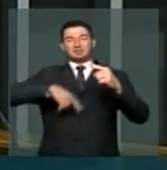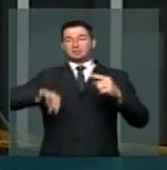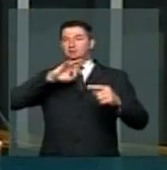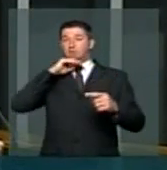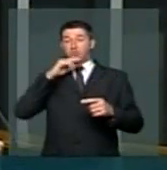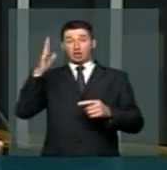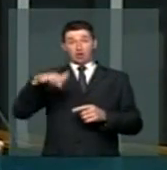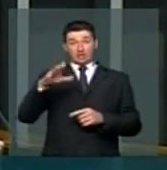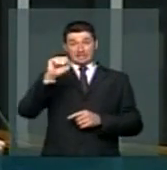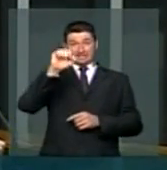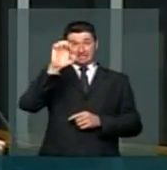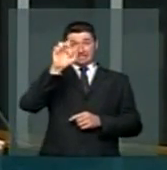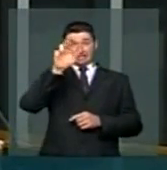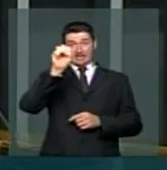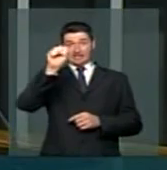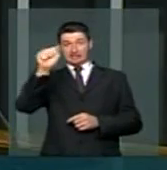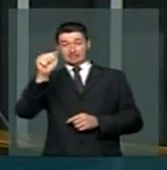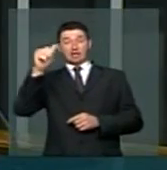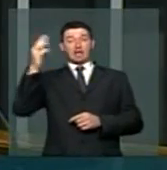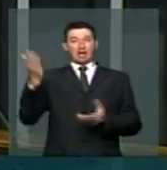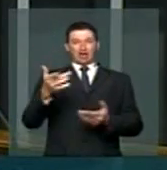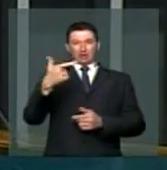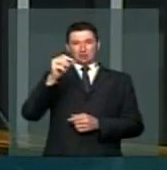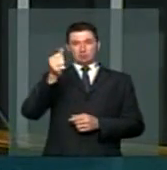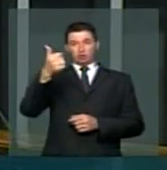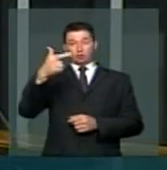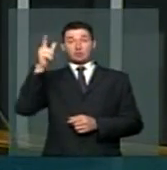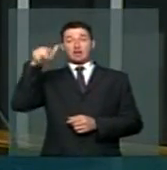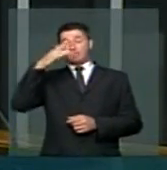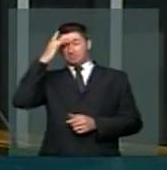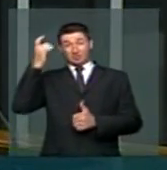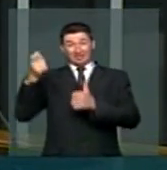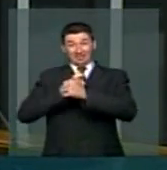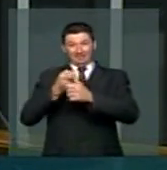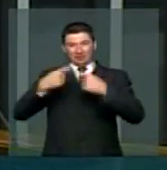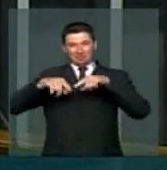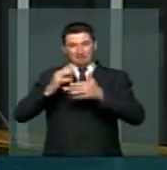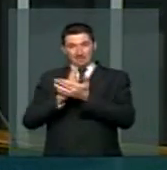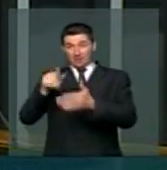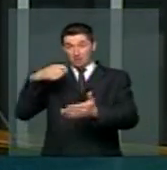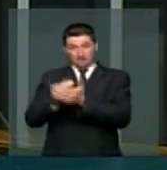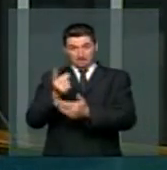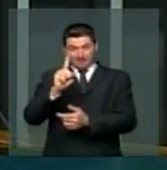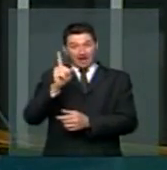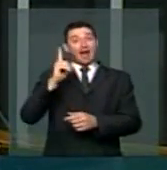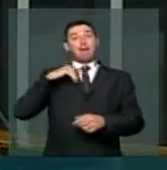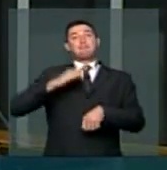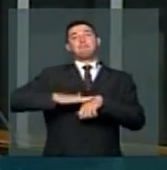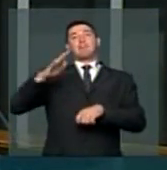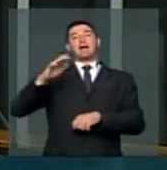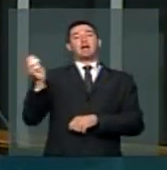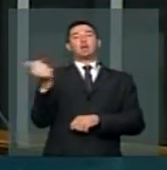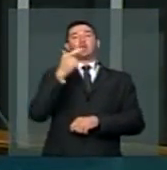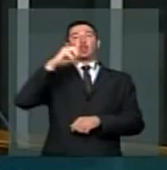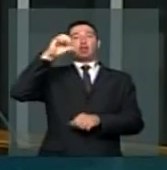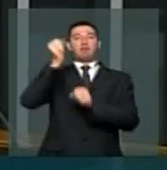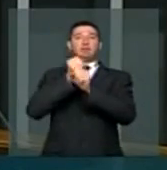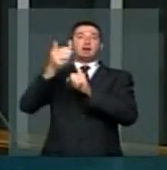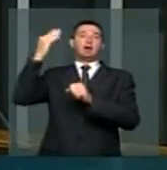2012, a taxa de inadimplência é a maior dos últimos nove anos. Muitos,